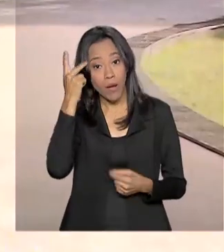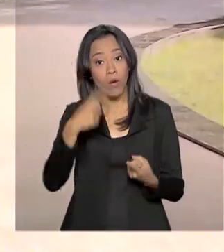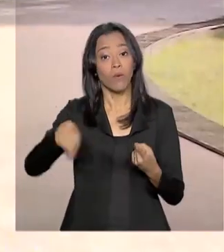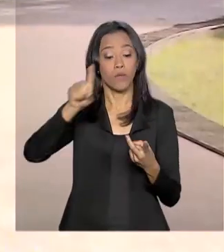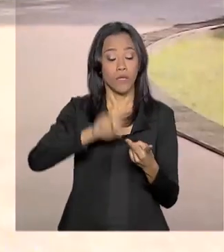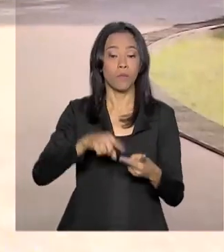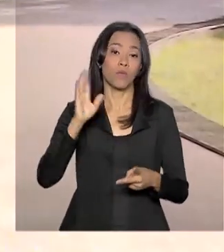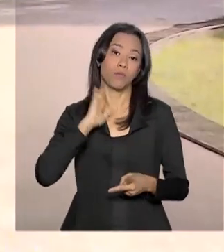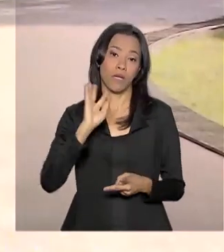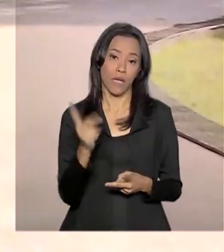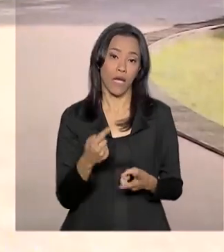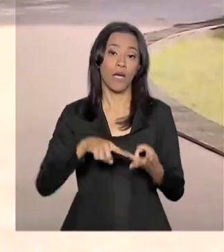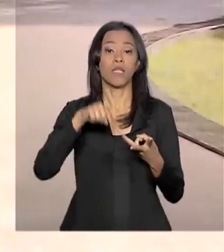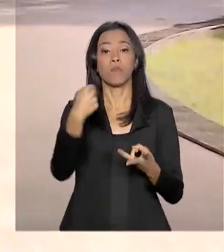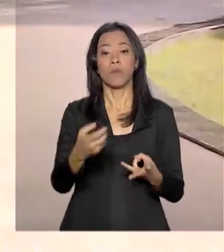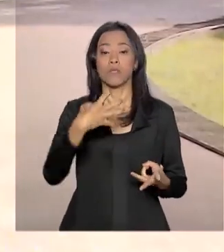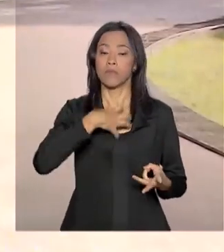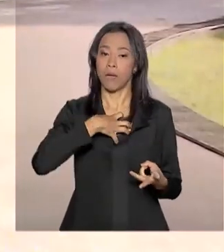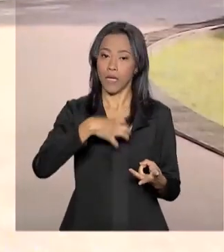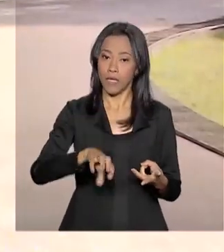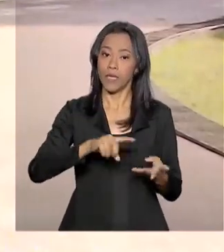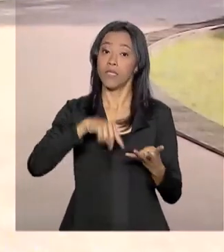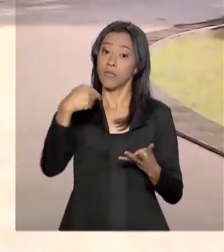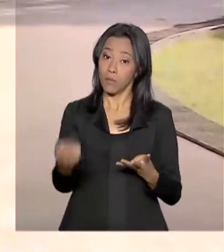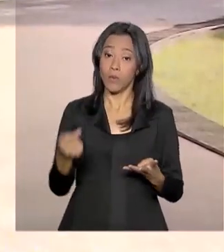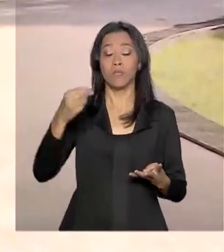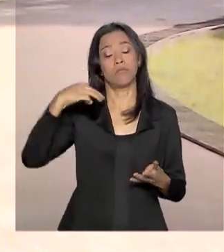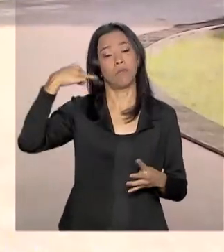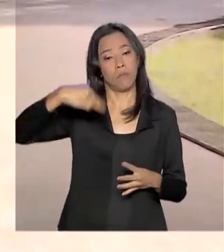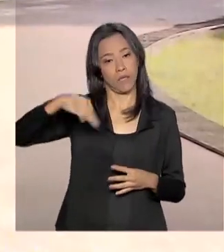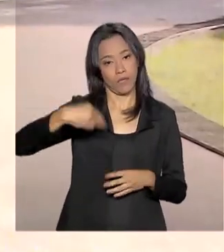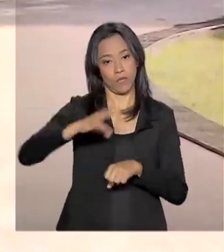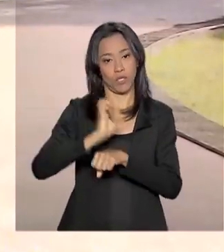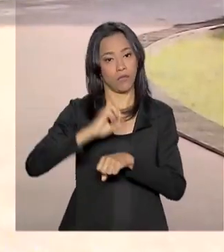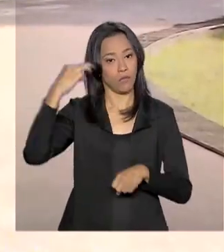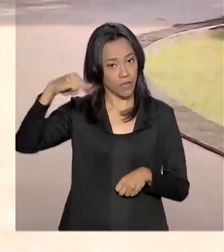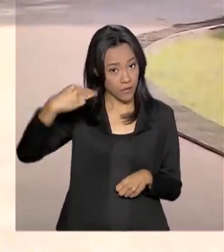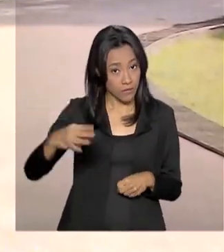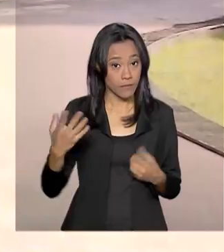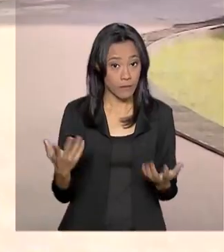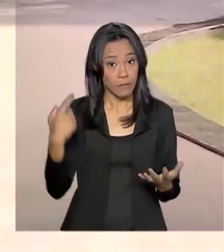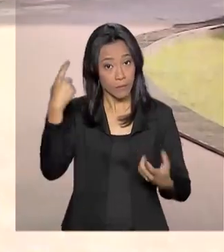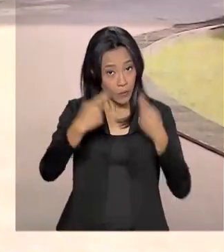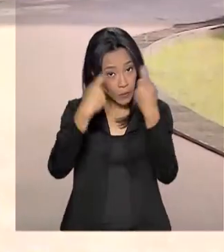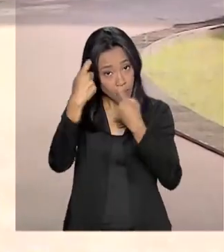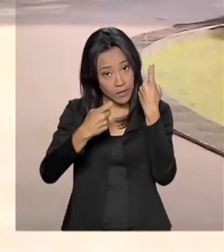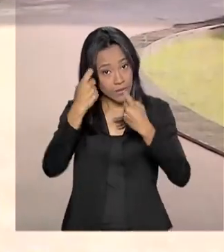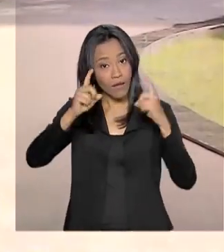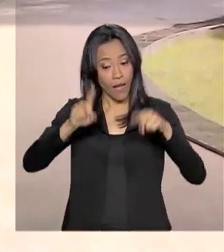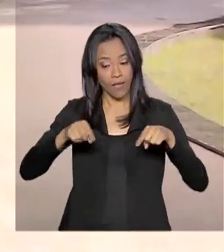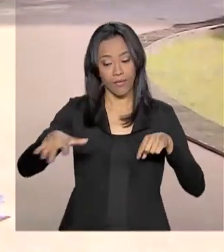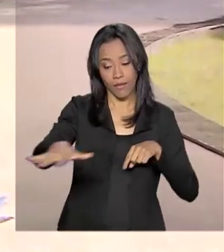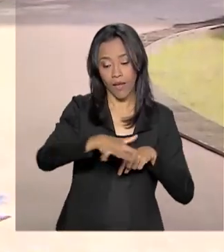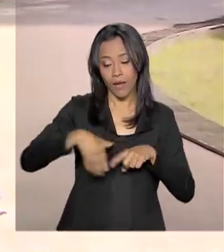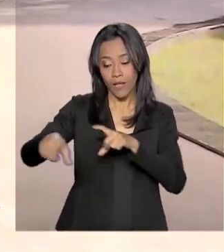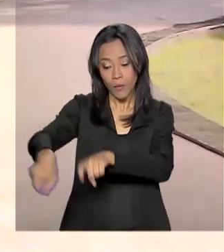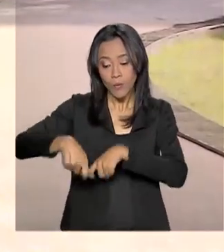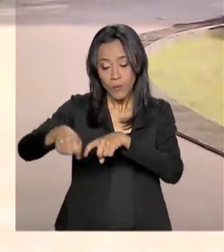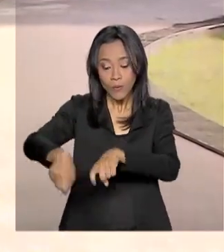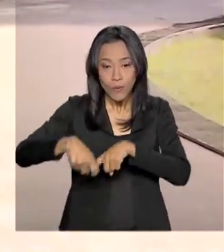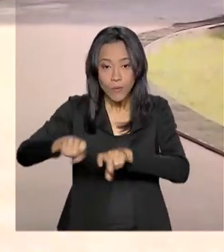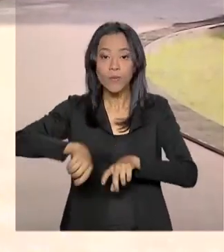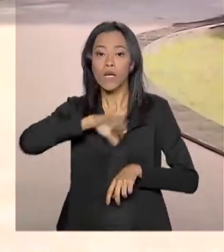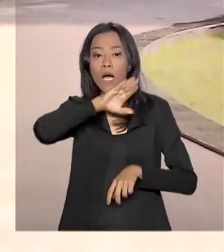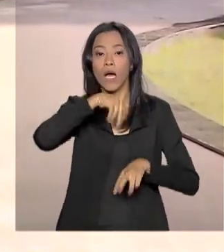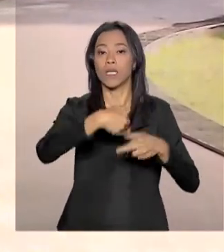vem Minas Gerais, Bahia e Maranhão. As principais ocupações dessas crianças são na agricultura, na pecuária e